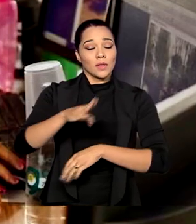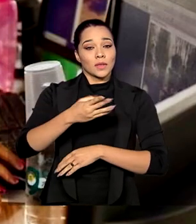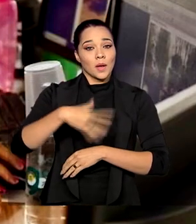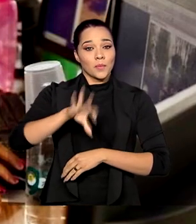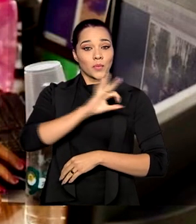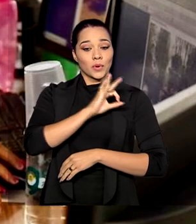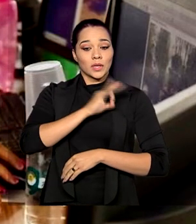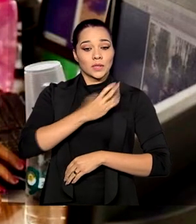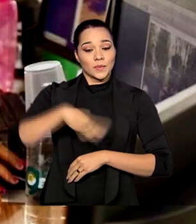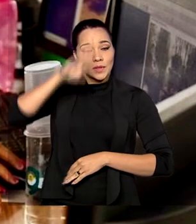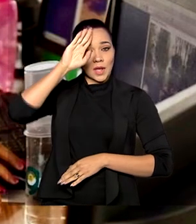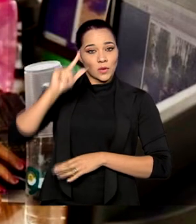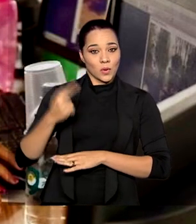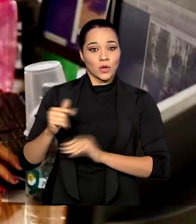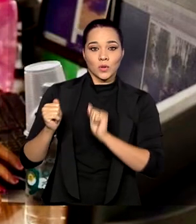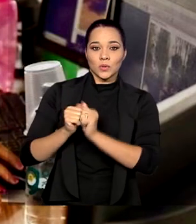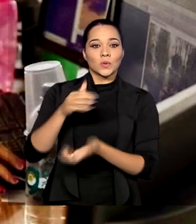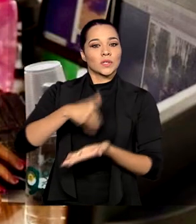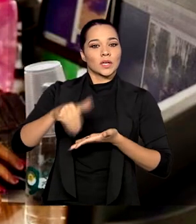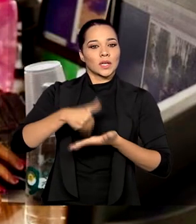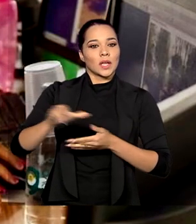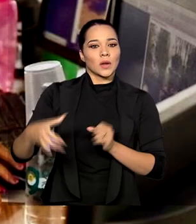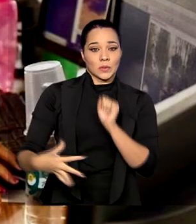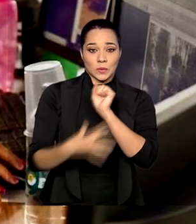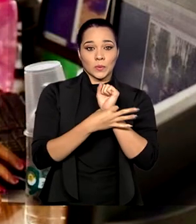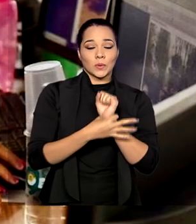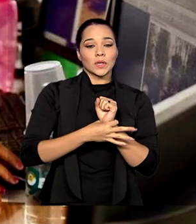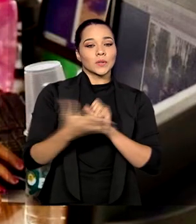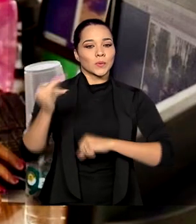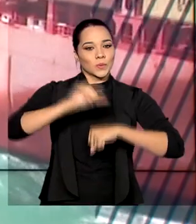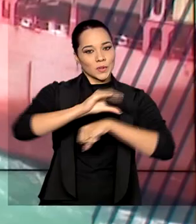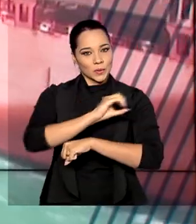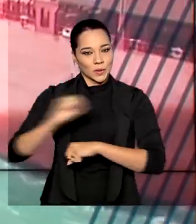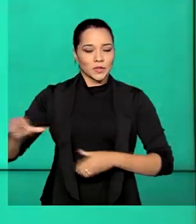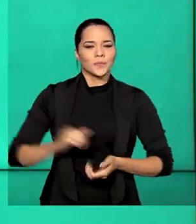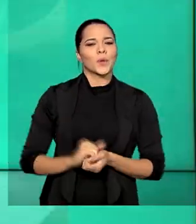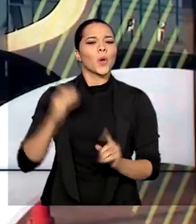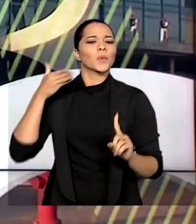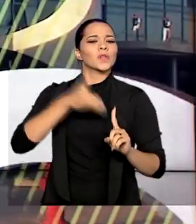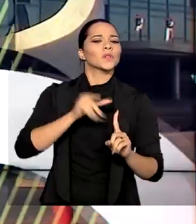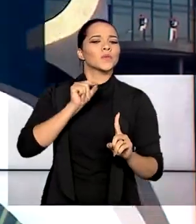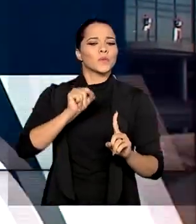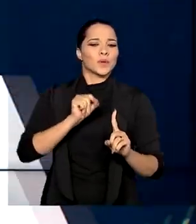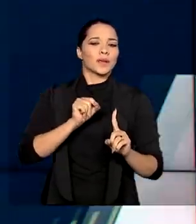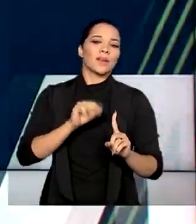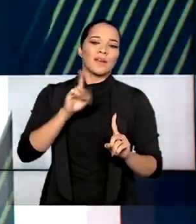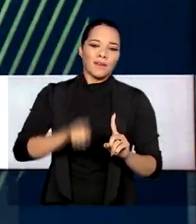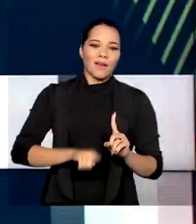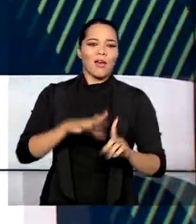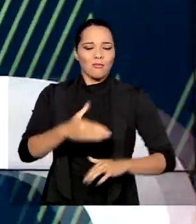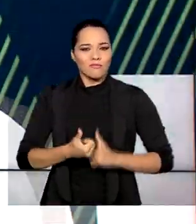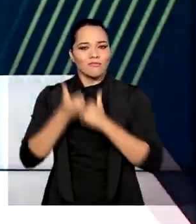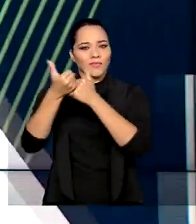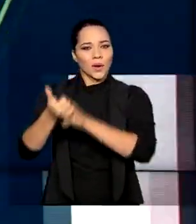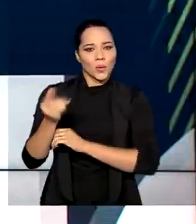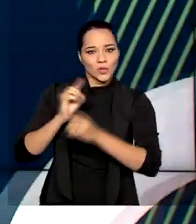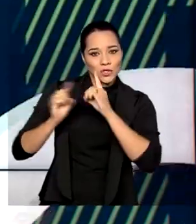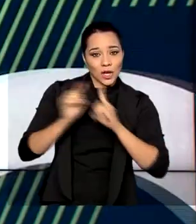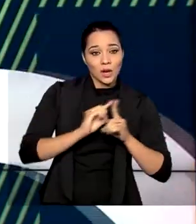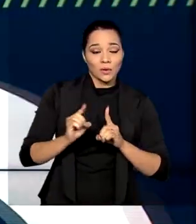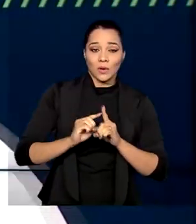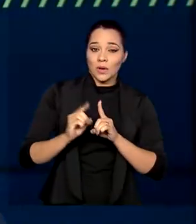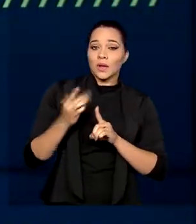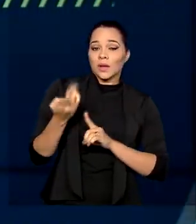Goiás, junto com secretários de Segurança Pública do Centro-Oeste. O objetivo, segundo o governo, é fortalecer o diálogo e